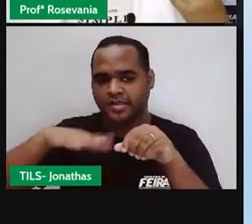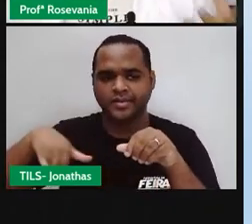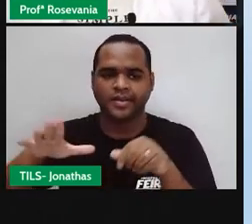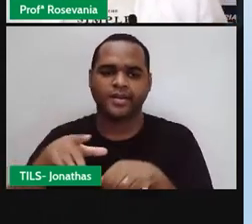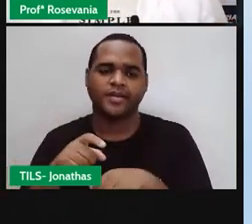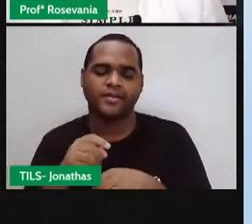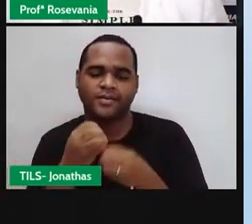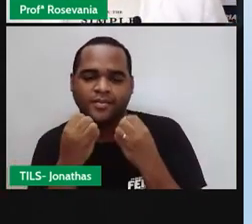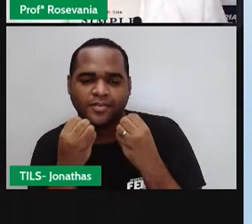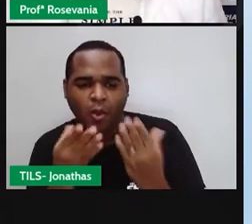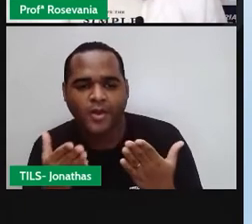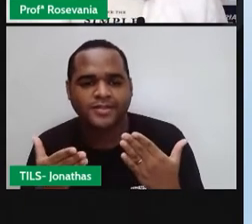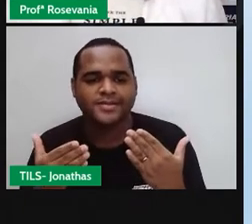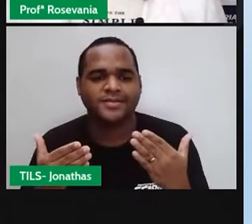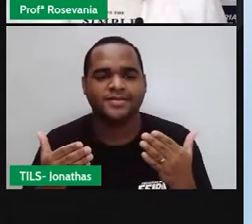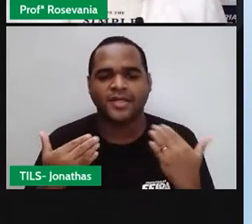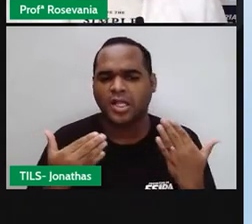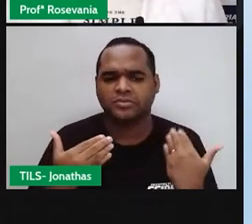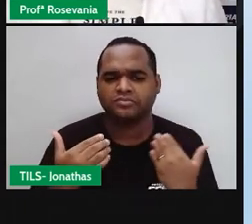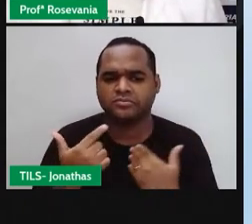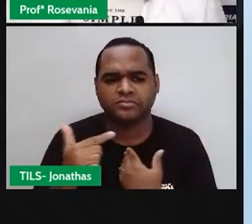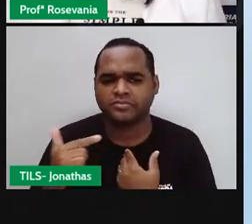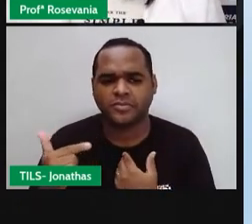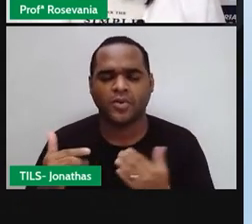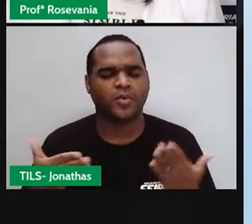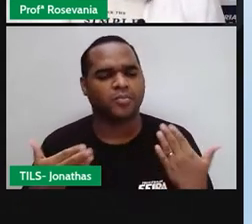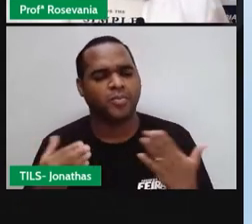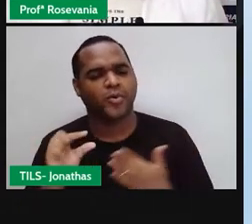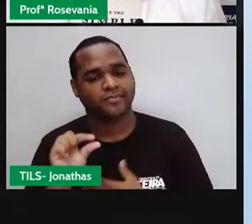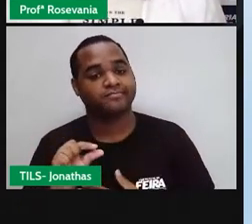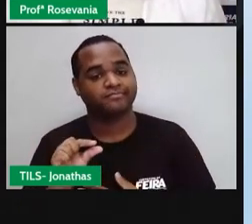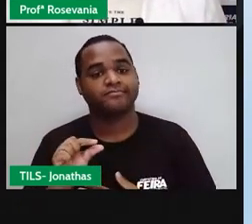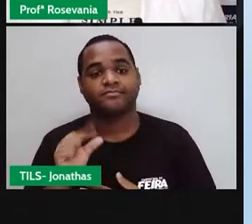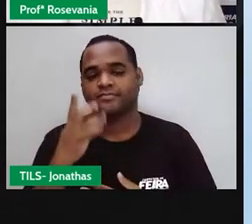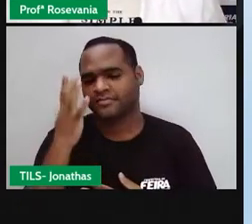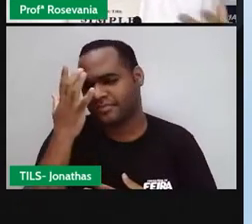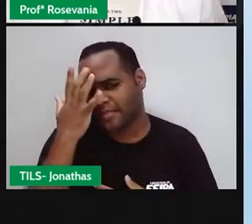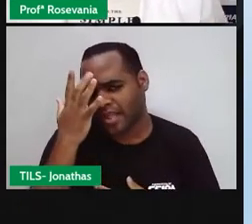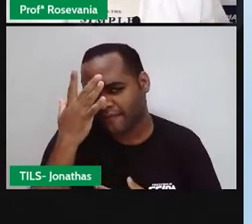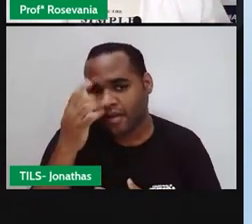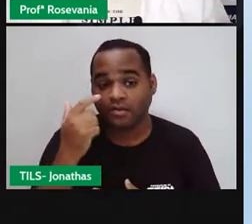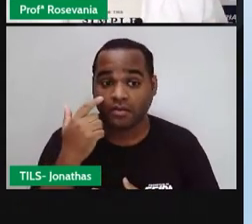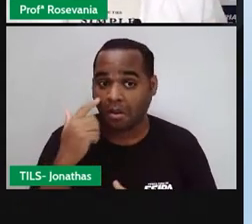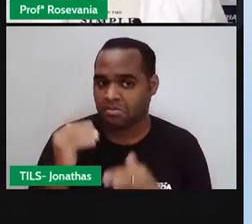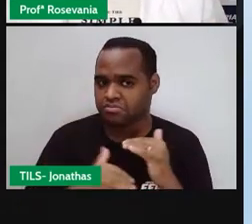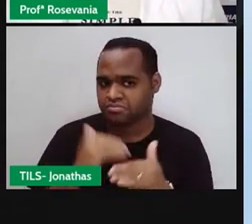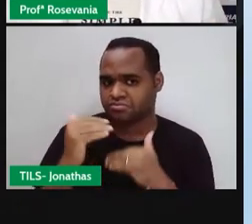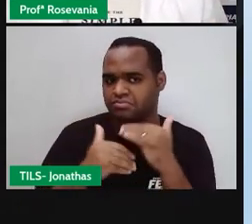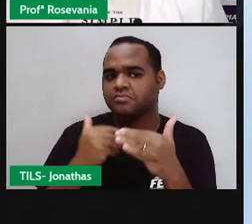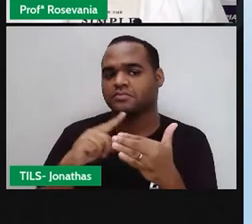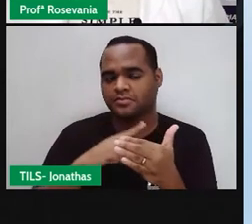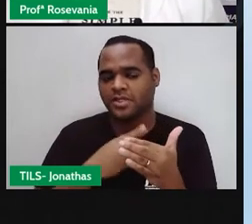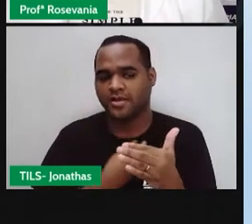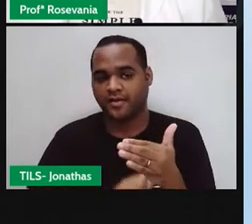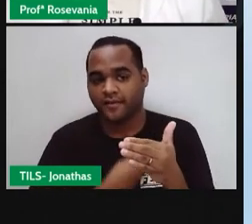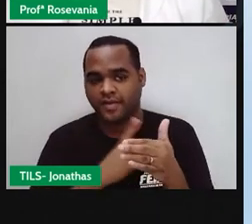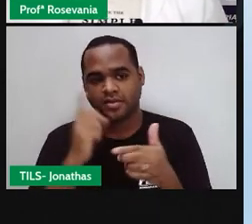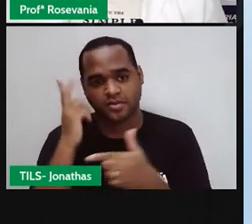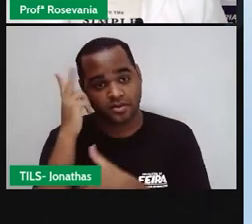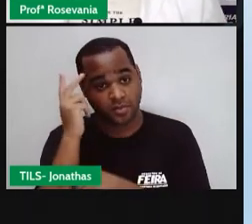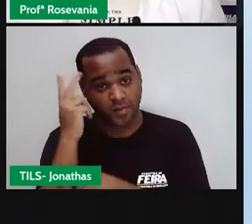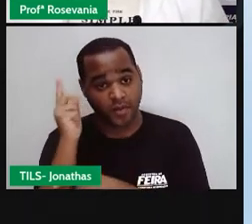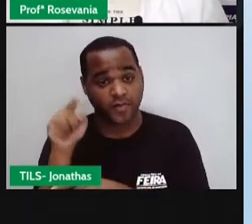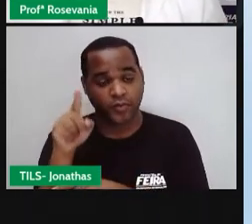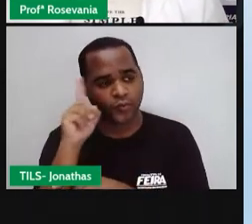fresquinhas, mais amenas que a gente tinha antes. Entenderam, né? É fácil, assim, eu aumento, eu já tenho a minha temperatura normal de